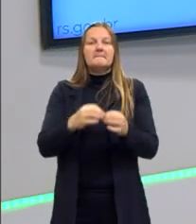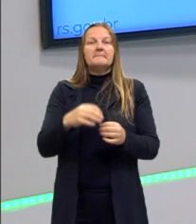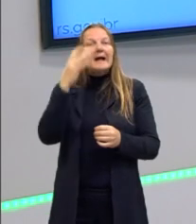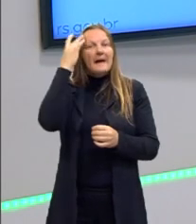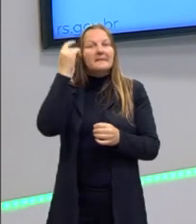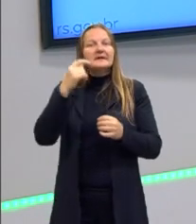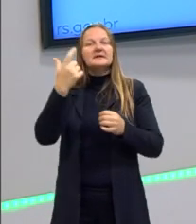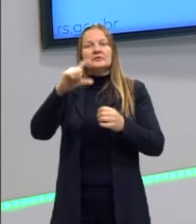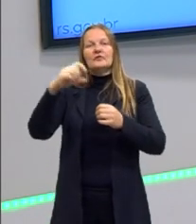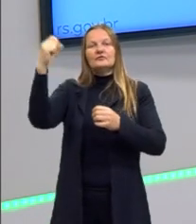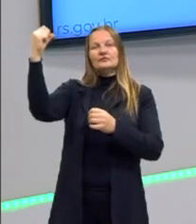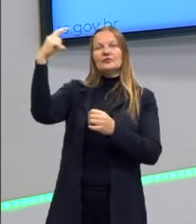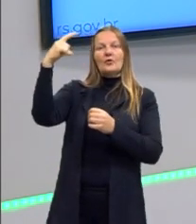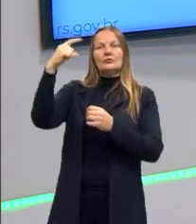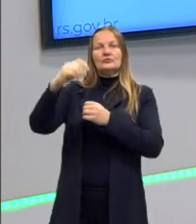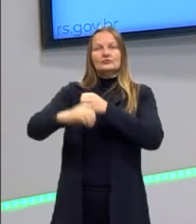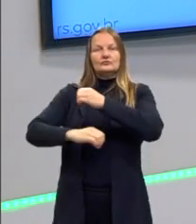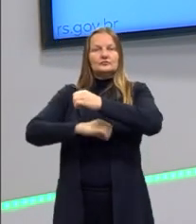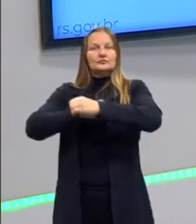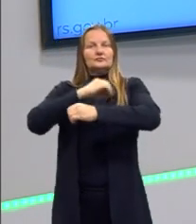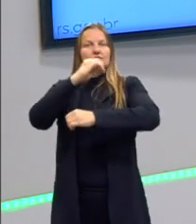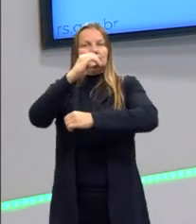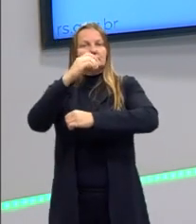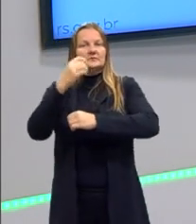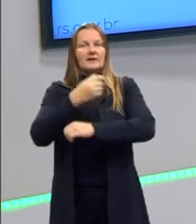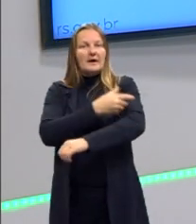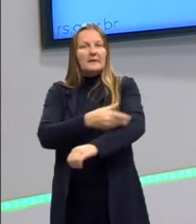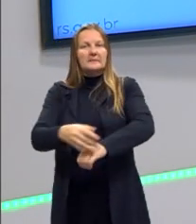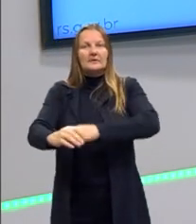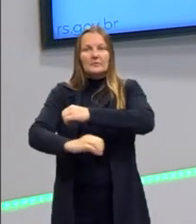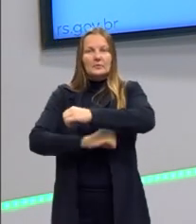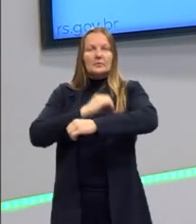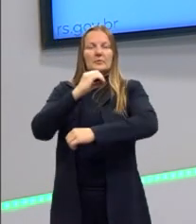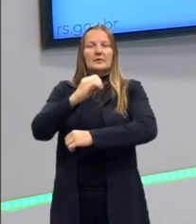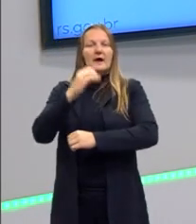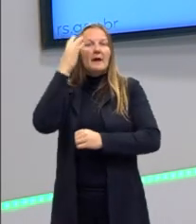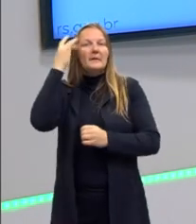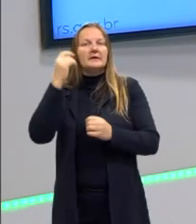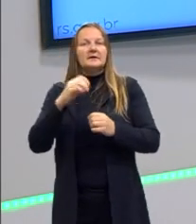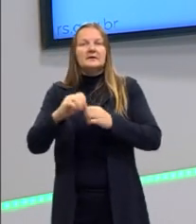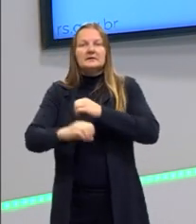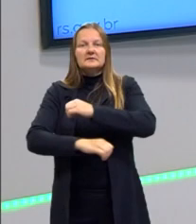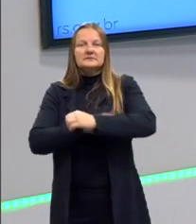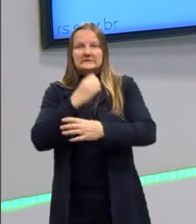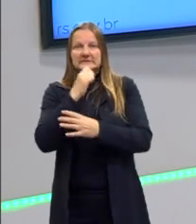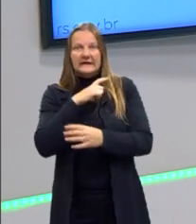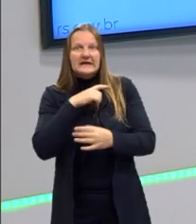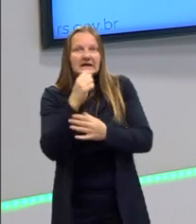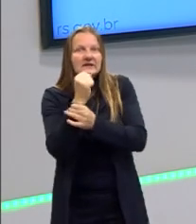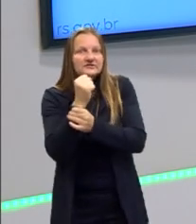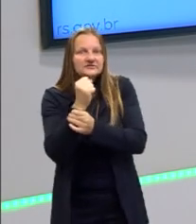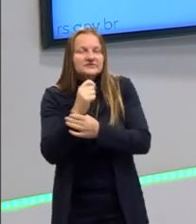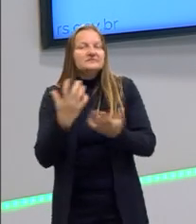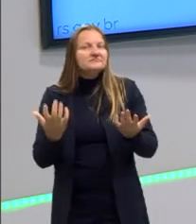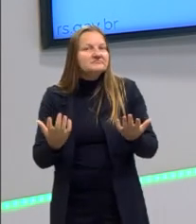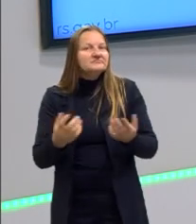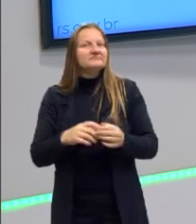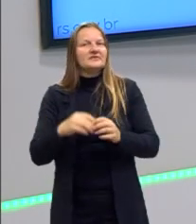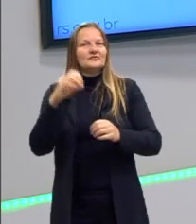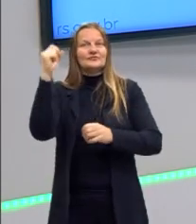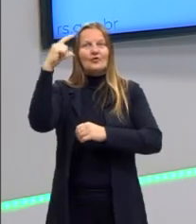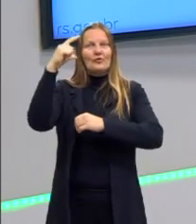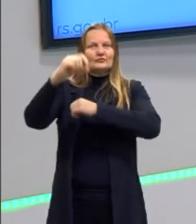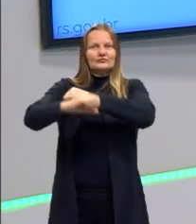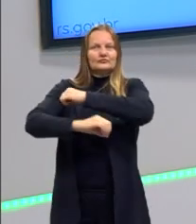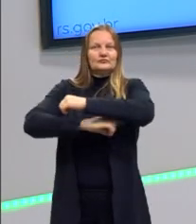que amanhã o sol nascerá. Mas é pelo hábito. Nada garante que o sol vai nascer amanhã, segundo o David Hume. Ou qualquer